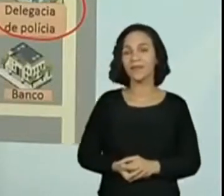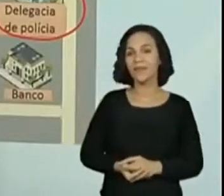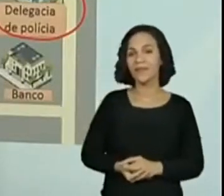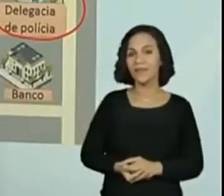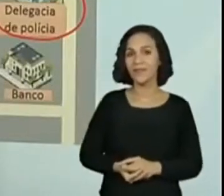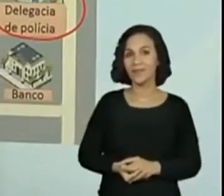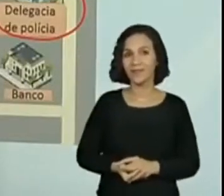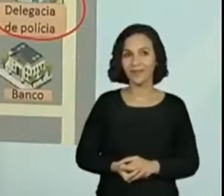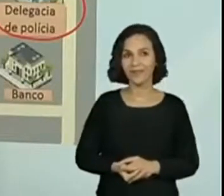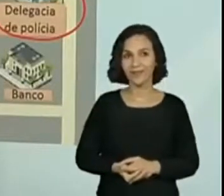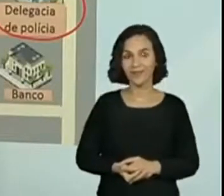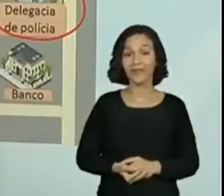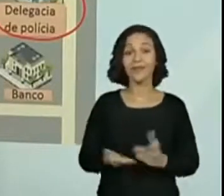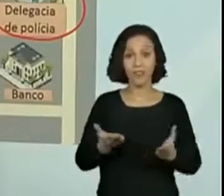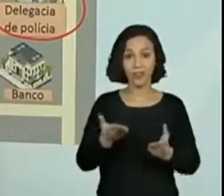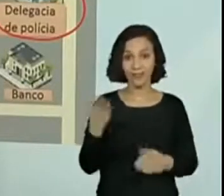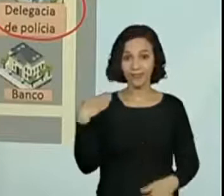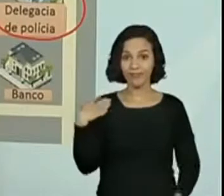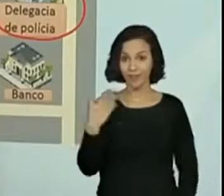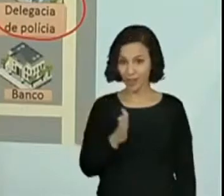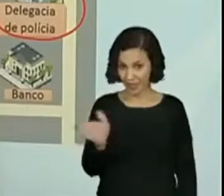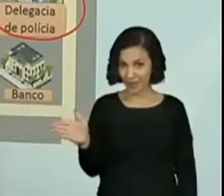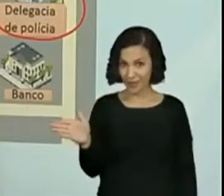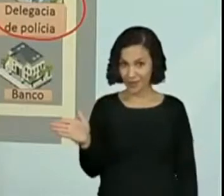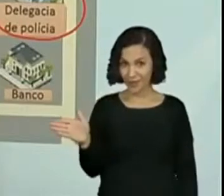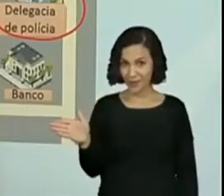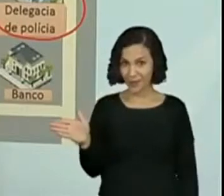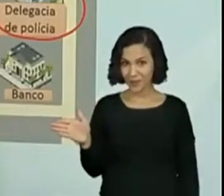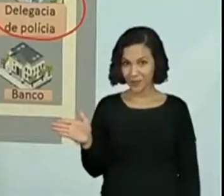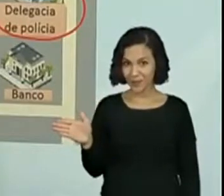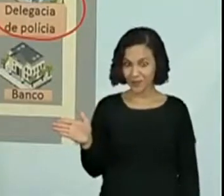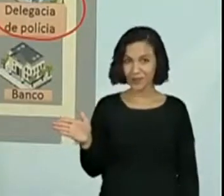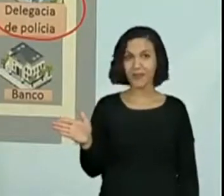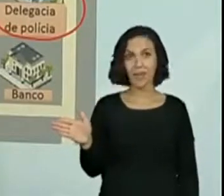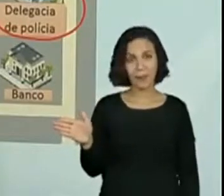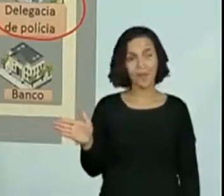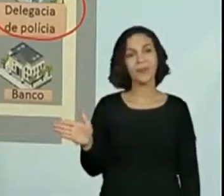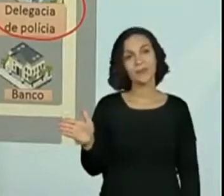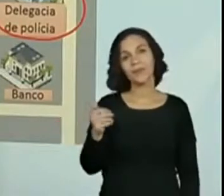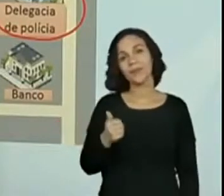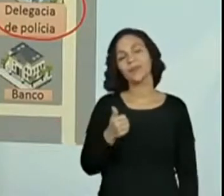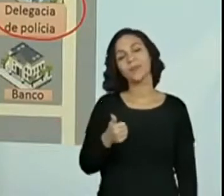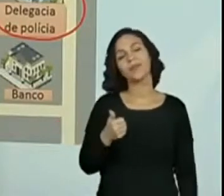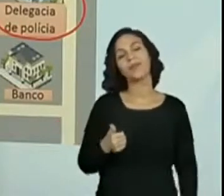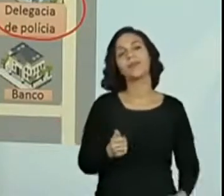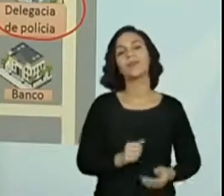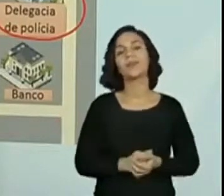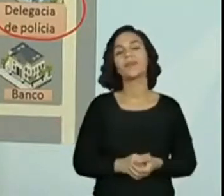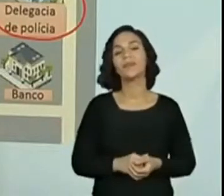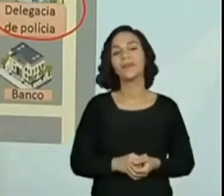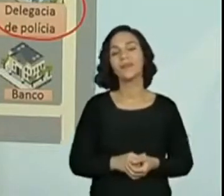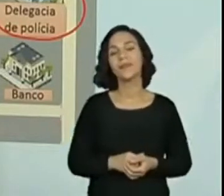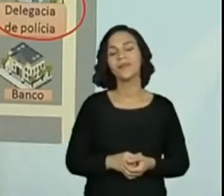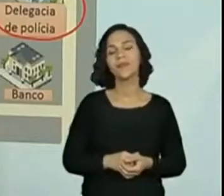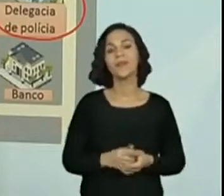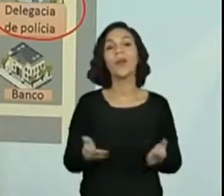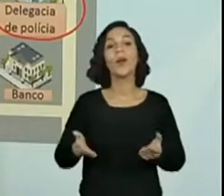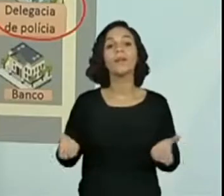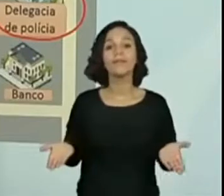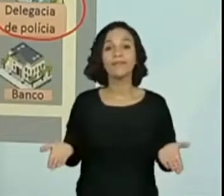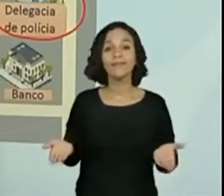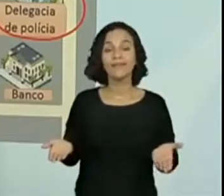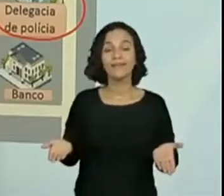Beatriz disseram vir à direita. Direita. Na Avenida Central, anda um quarteirão. E aí?